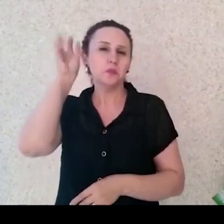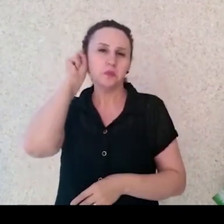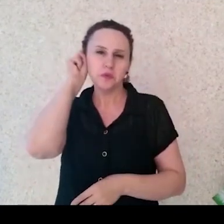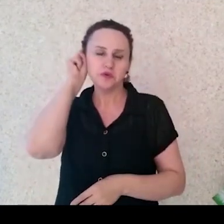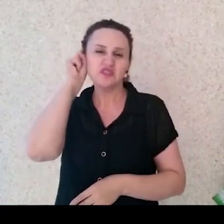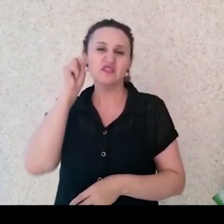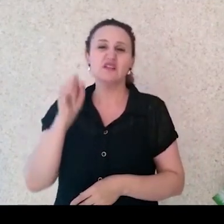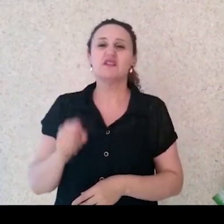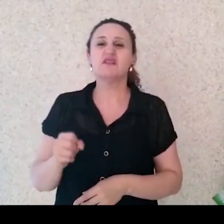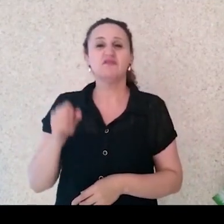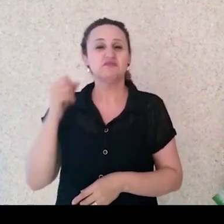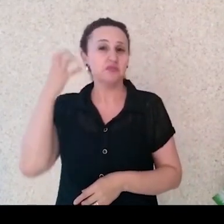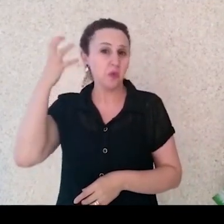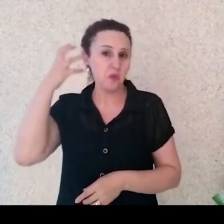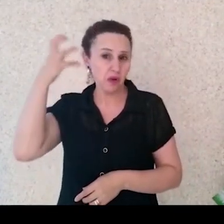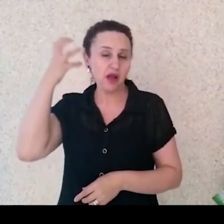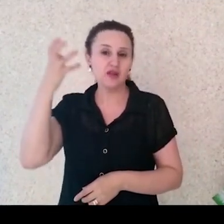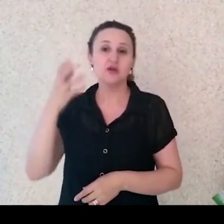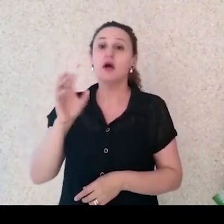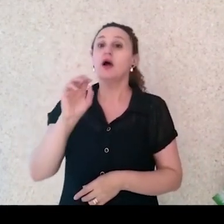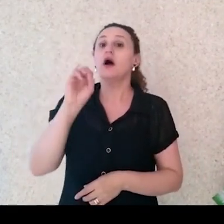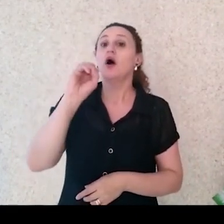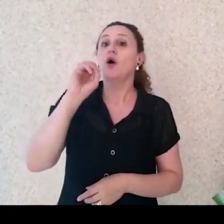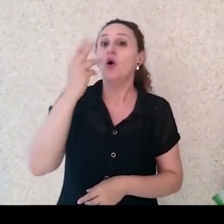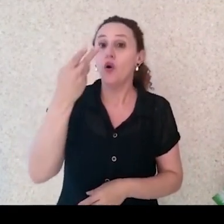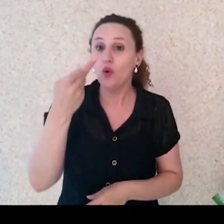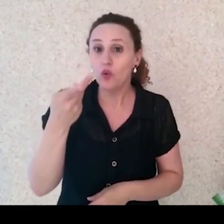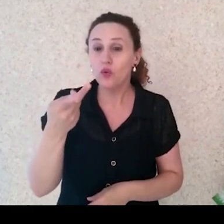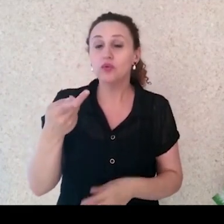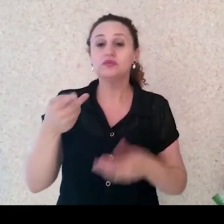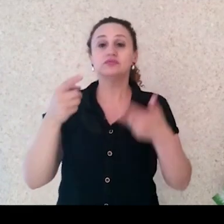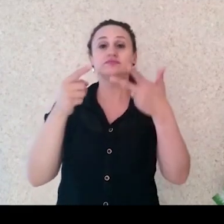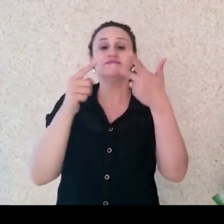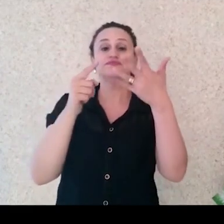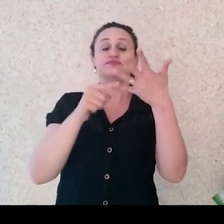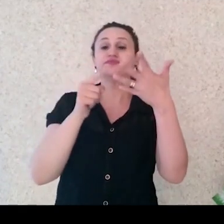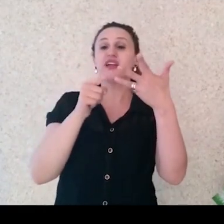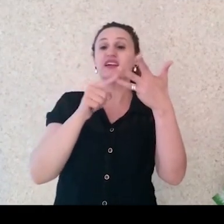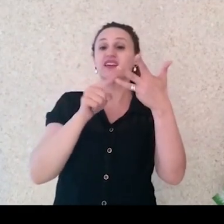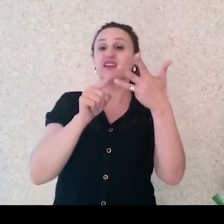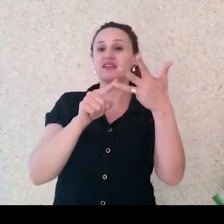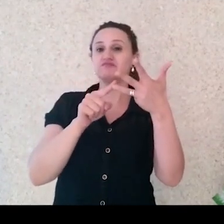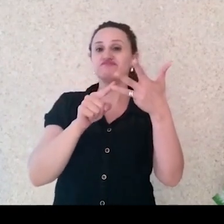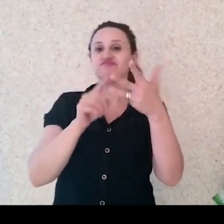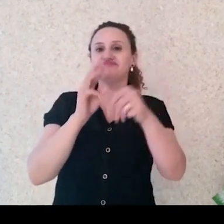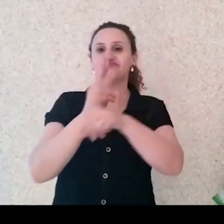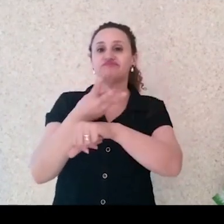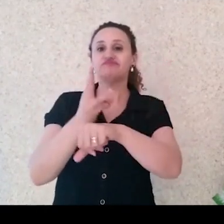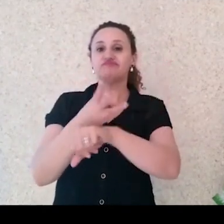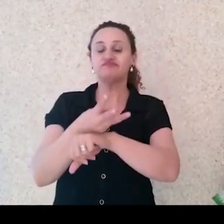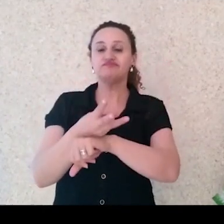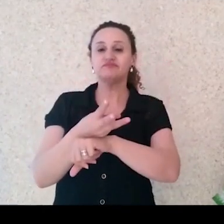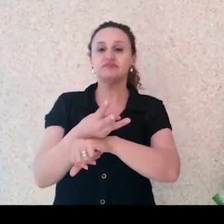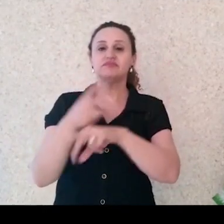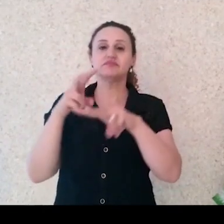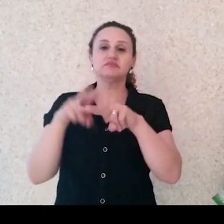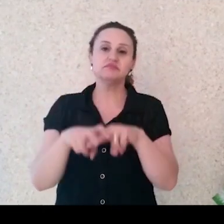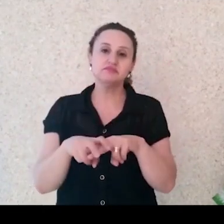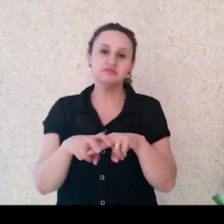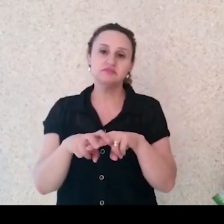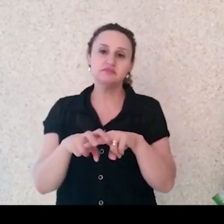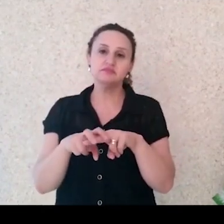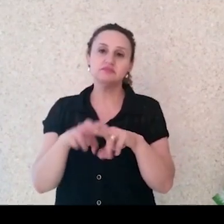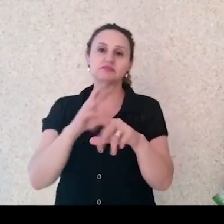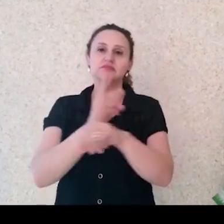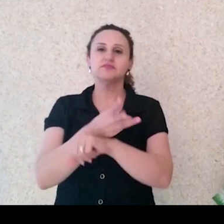lugar, elas estão conversando no WhatsApp. Ou seja, a gente percebe aqui que a gente tem mais elementos para